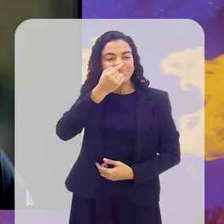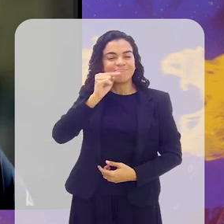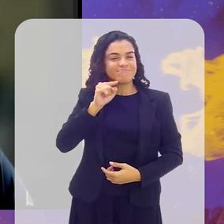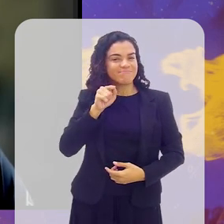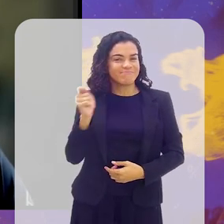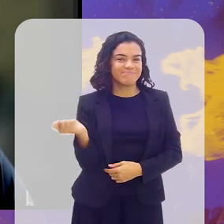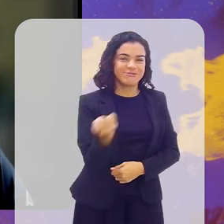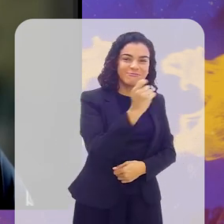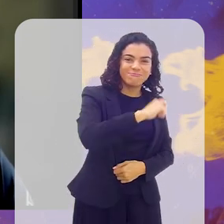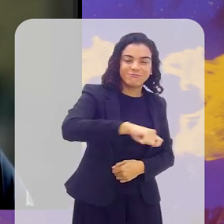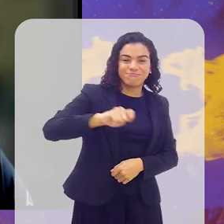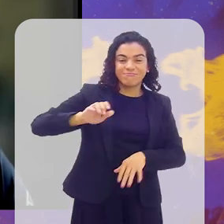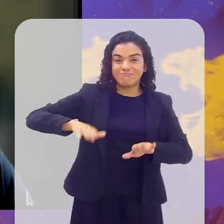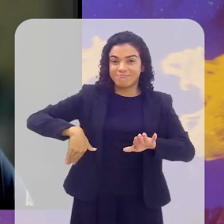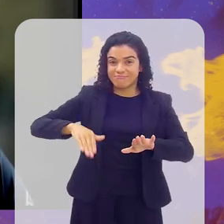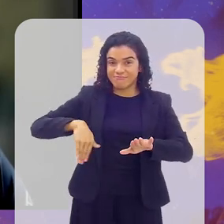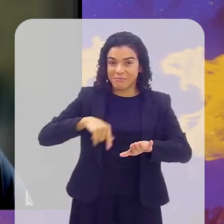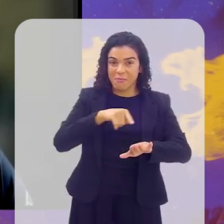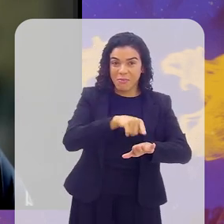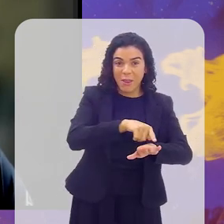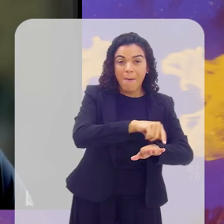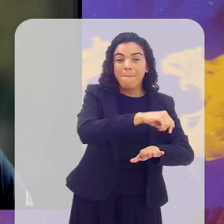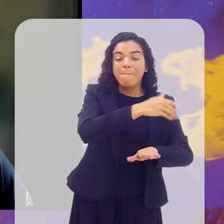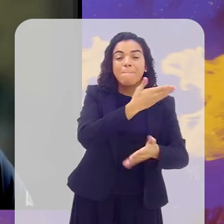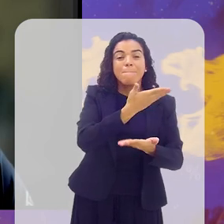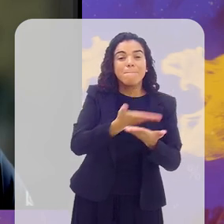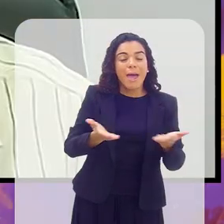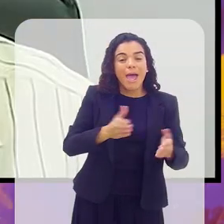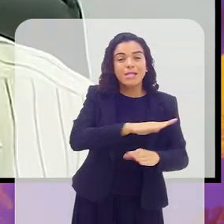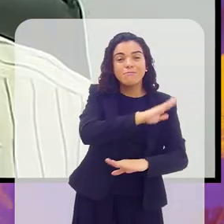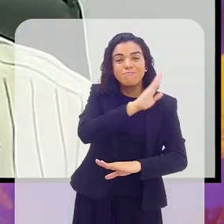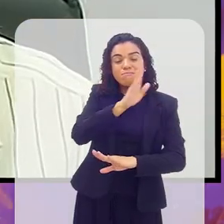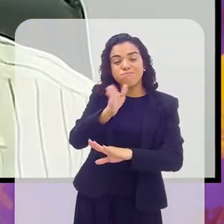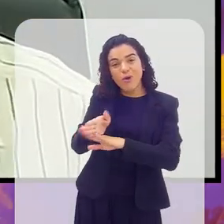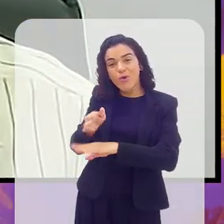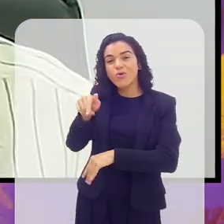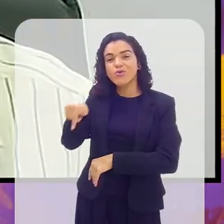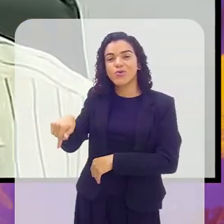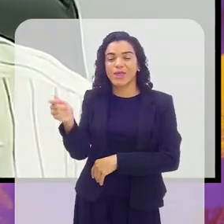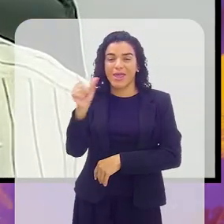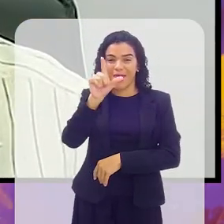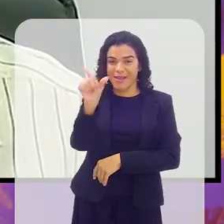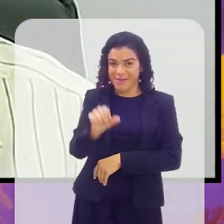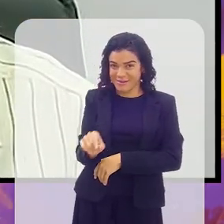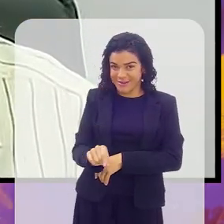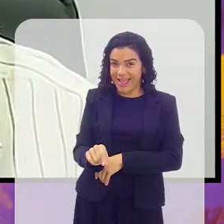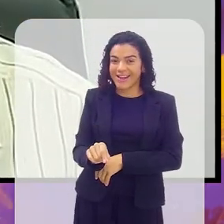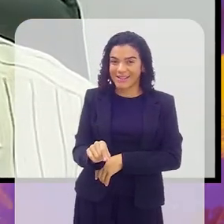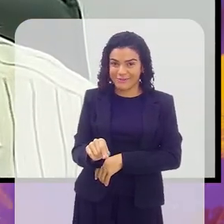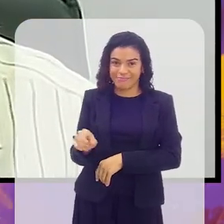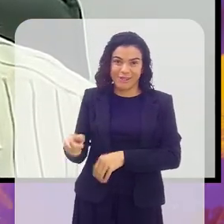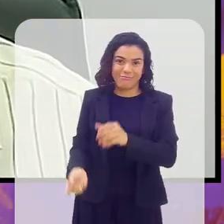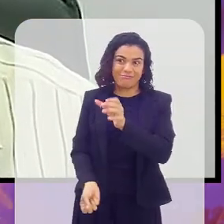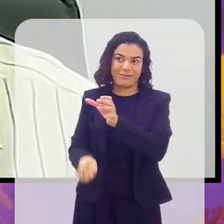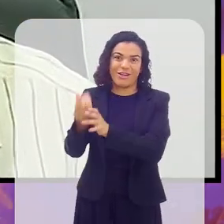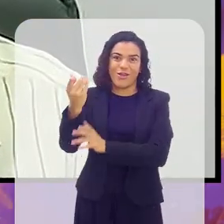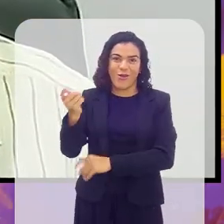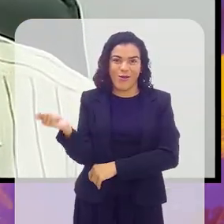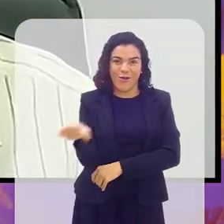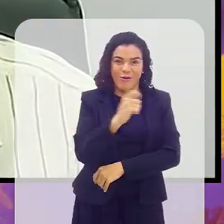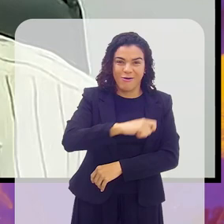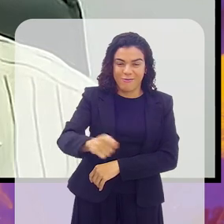Talvez só a Itália, que é a sua origem, tenha mais adepto que o nosso país.